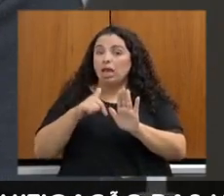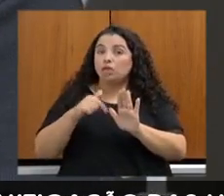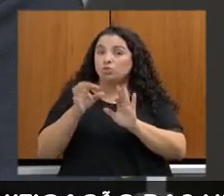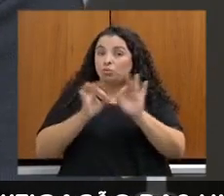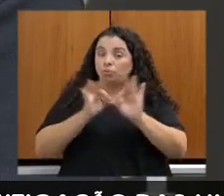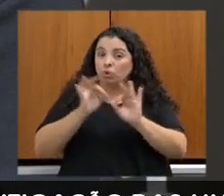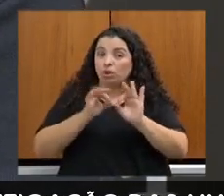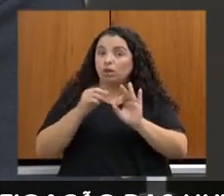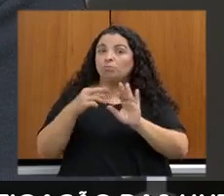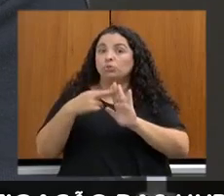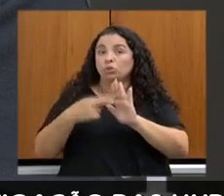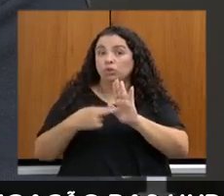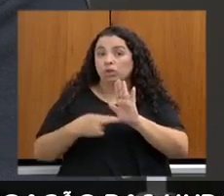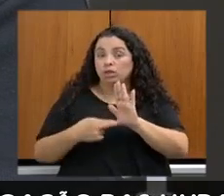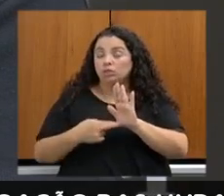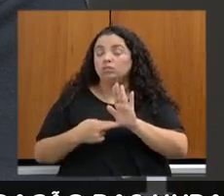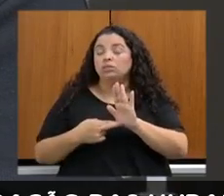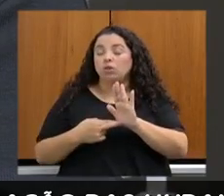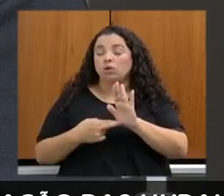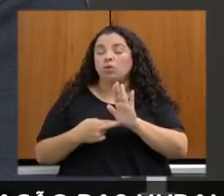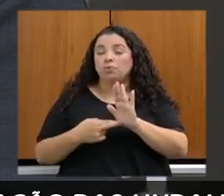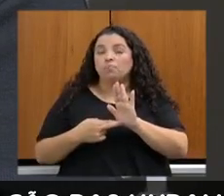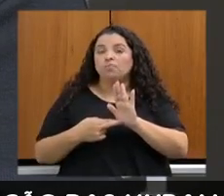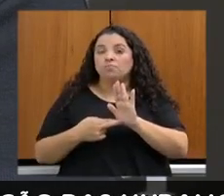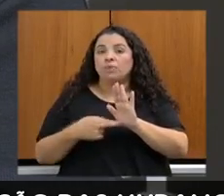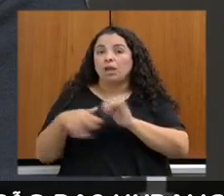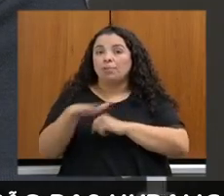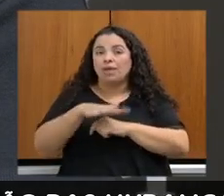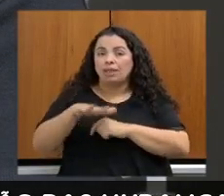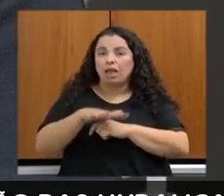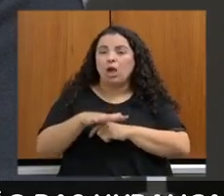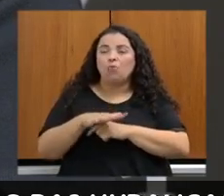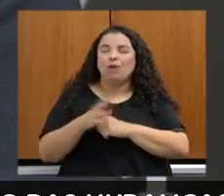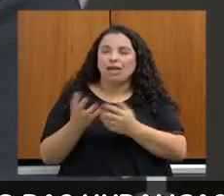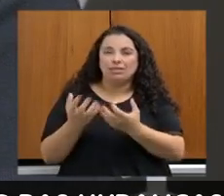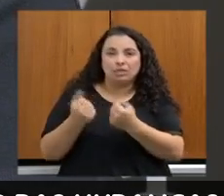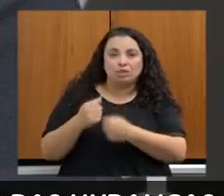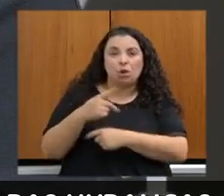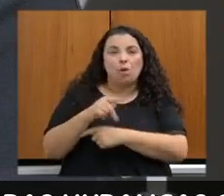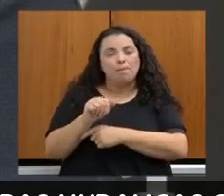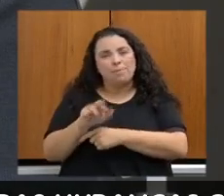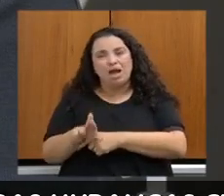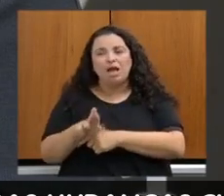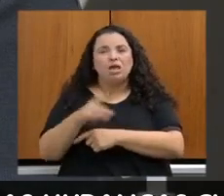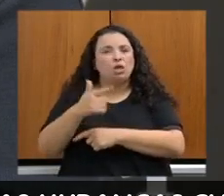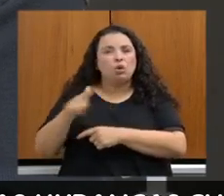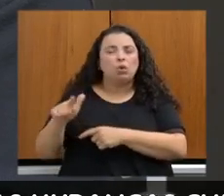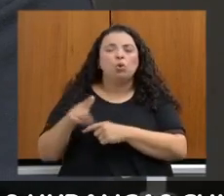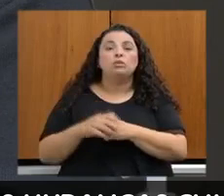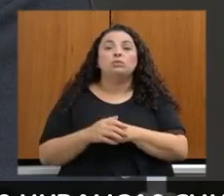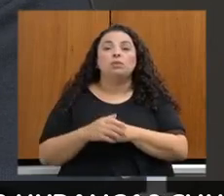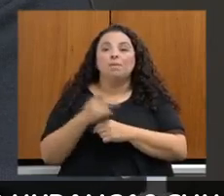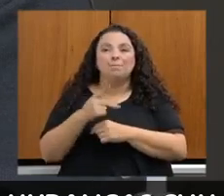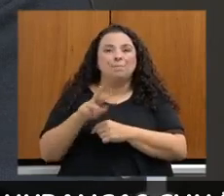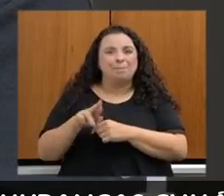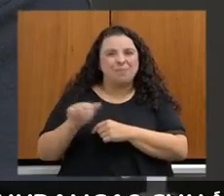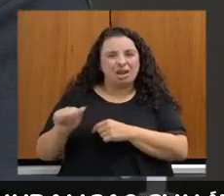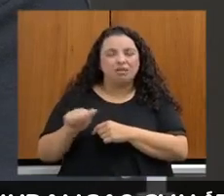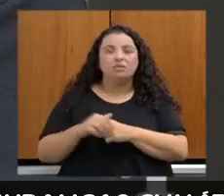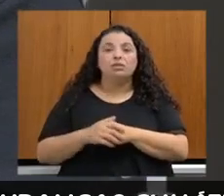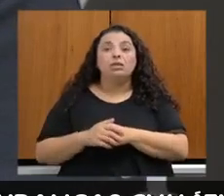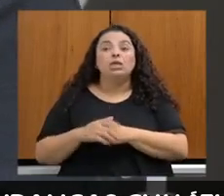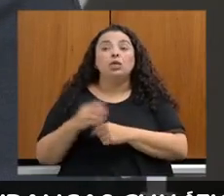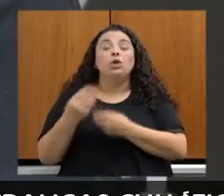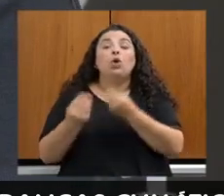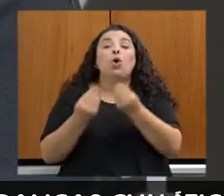Ambiental, a adesão ao PRA e a necessidade de restaurar as áreas de preservação permanente, do que isso pode beneficiar